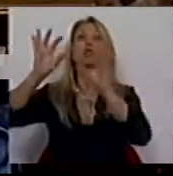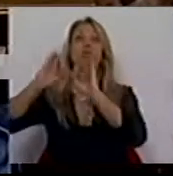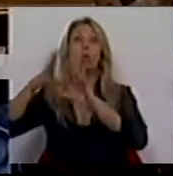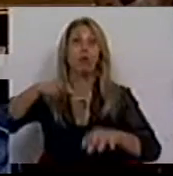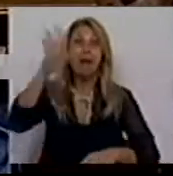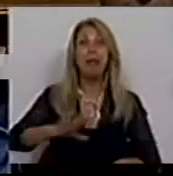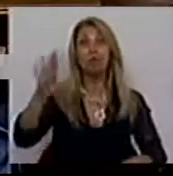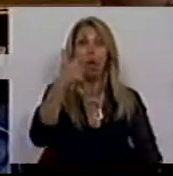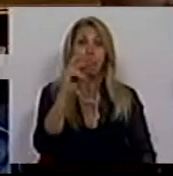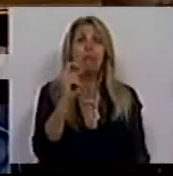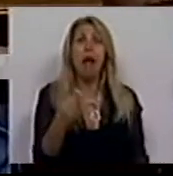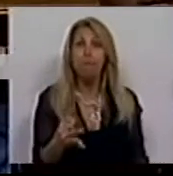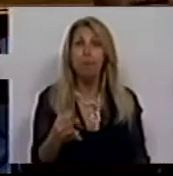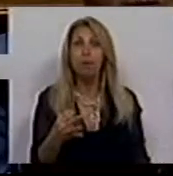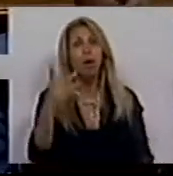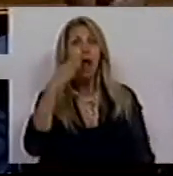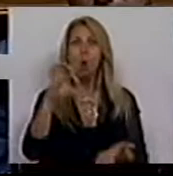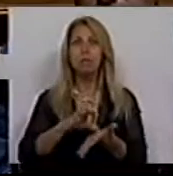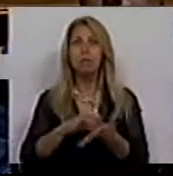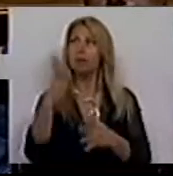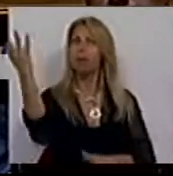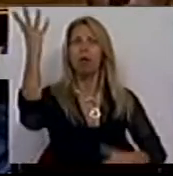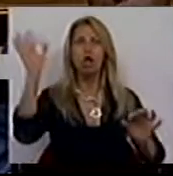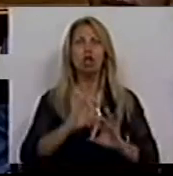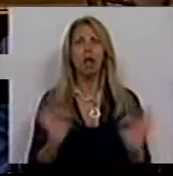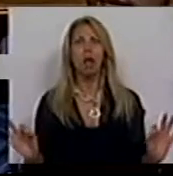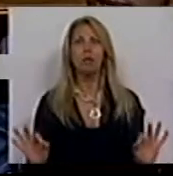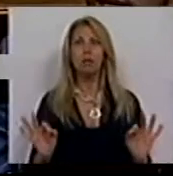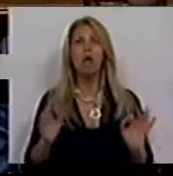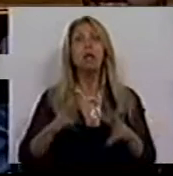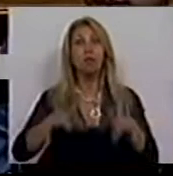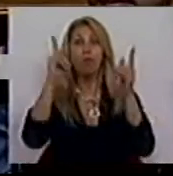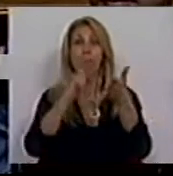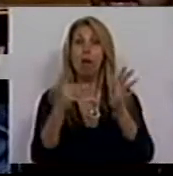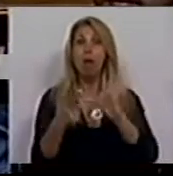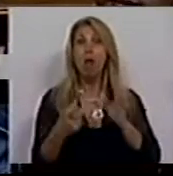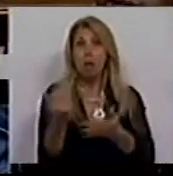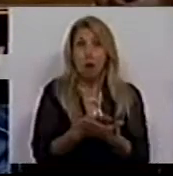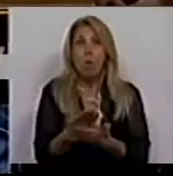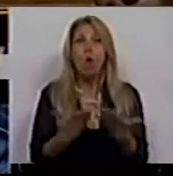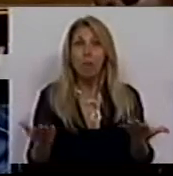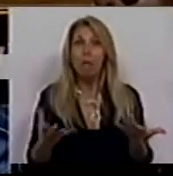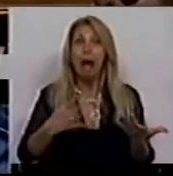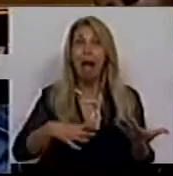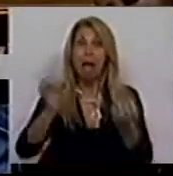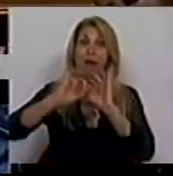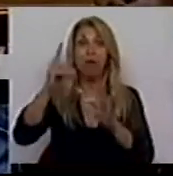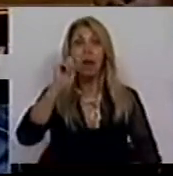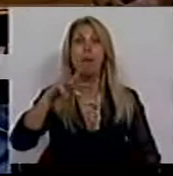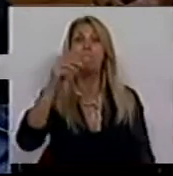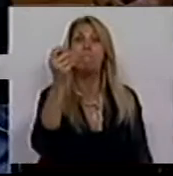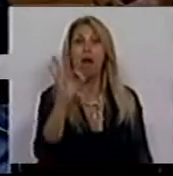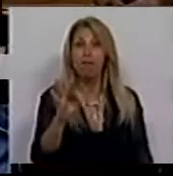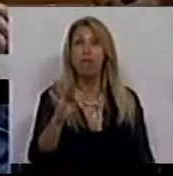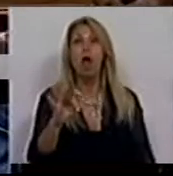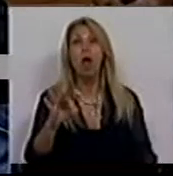TAP, um centro também, ele, de excelência e desenvolvimento económico e tecnológico. Perante isto, está disposto a vender a EMEF. Perante isto, está